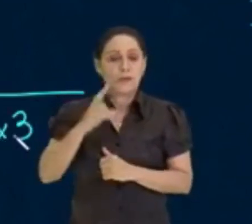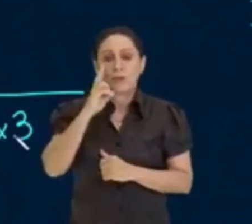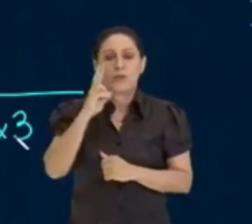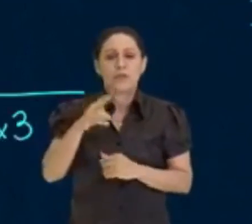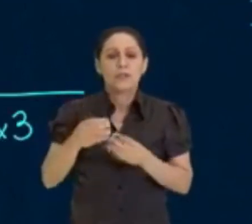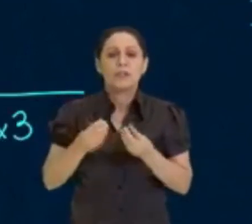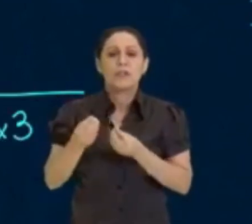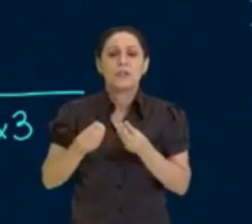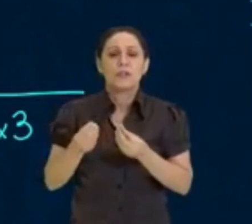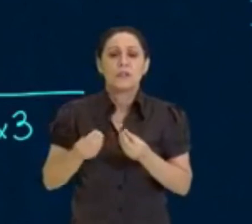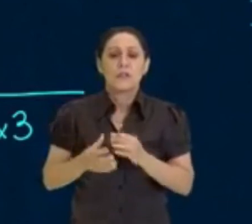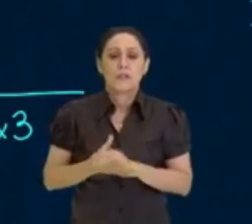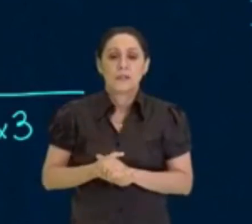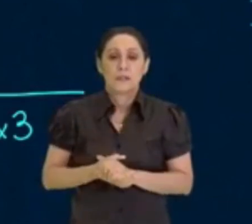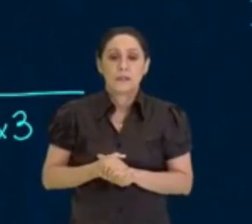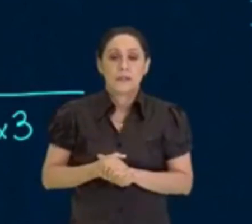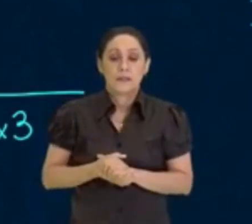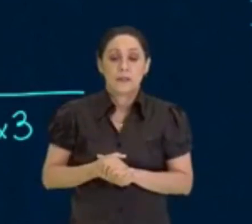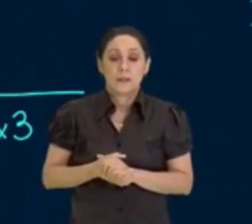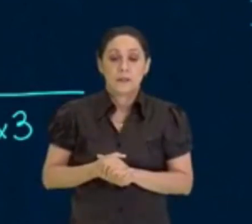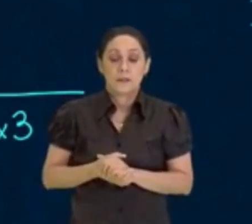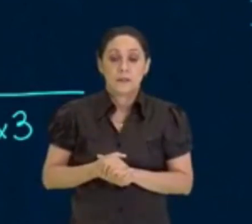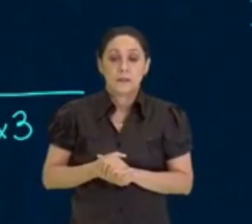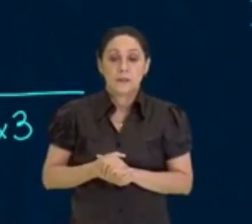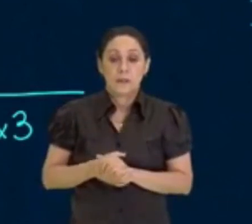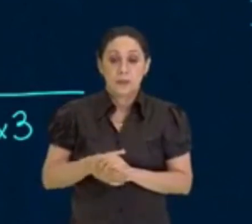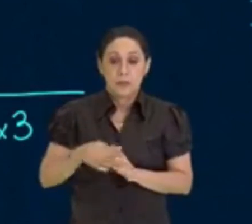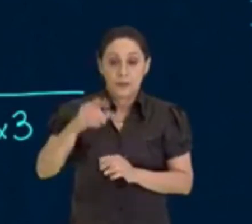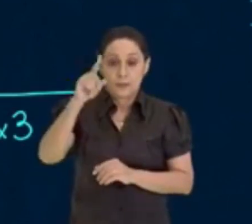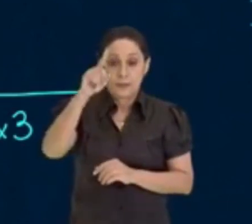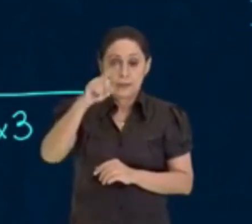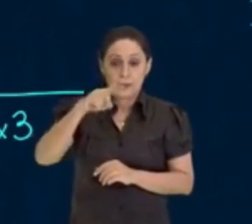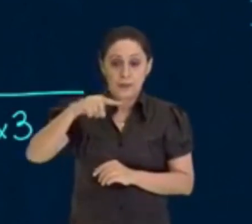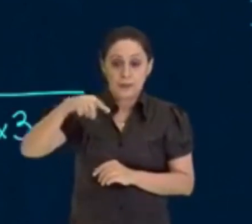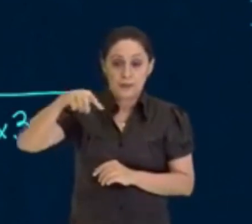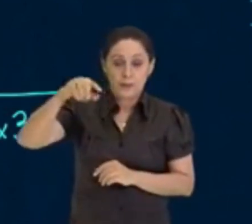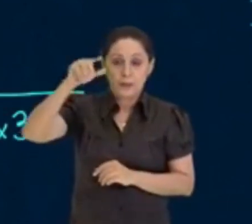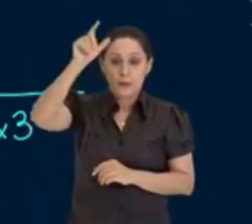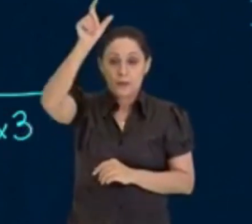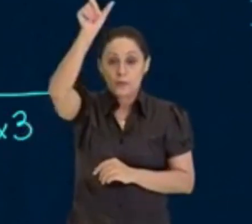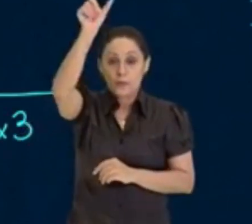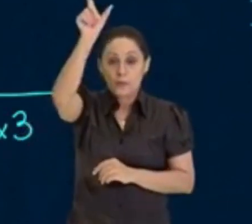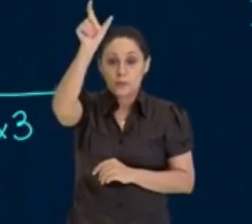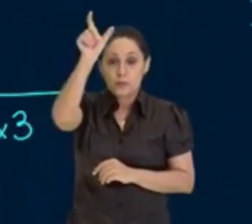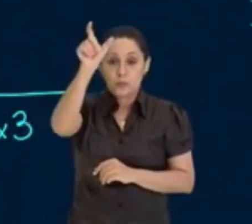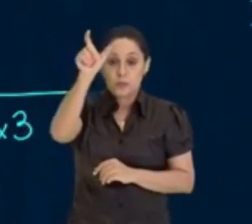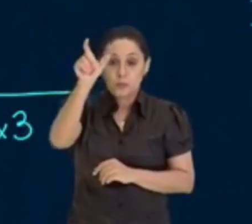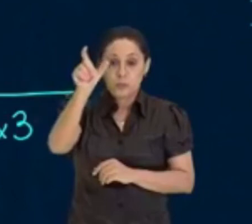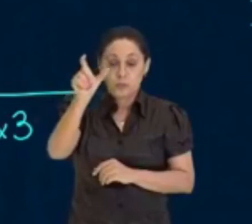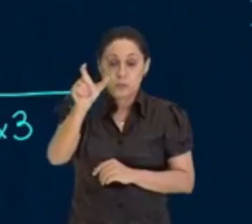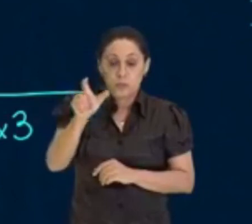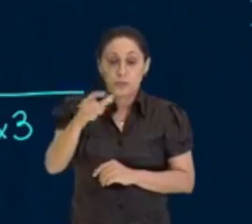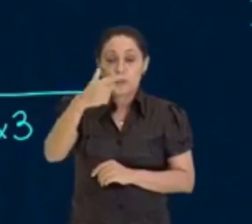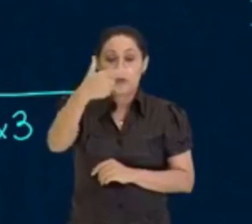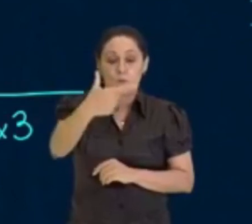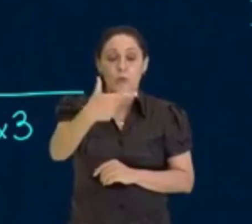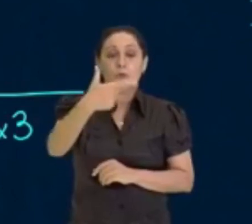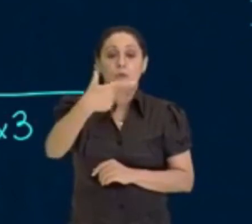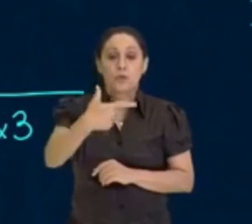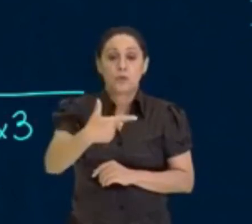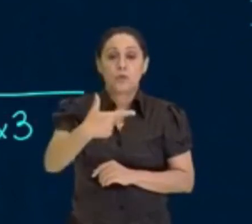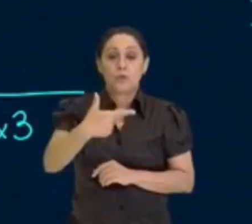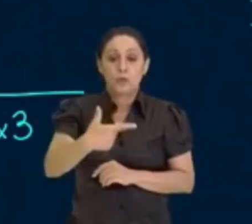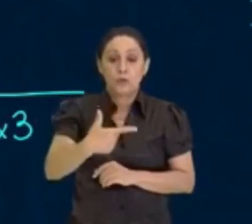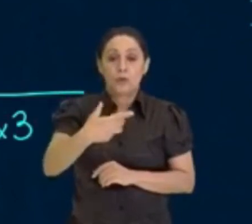fazendo, está bem aqui, pessoal? Eu estou pegando esses valores, estão aqui, 2, 2, 3, 3,